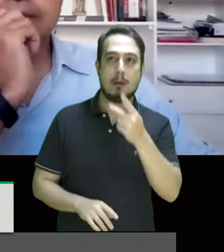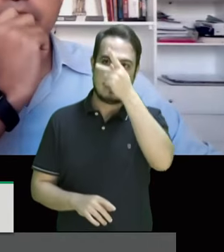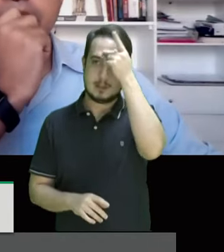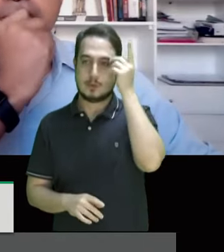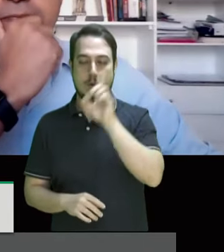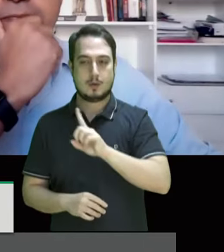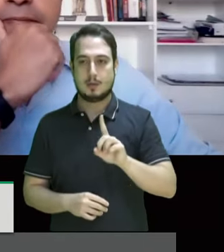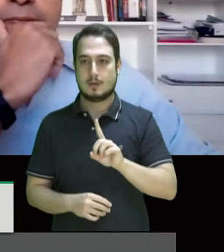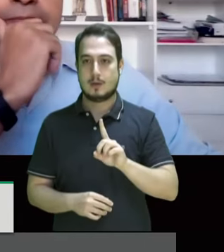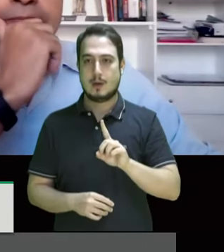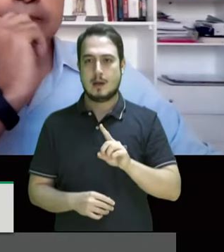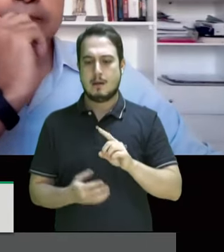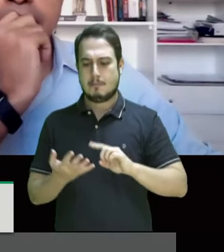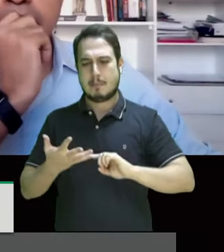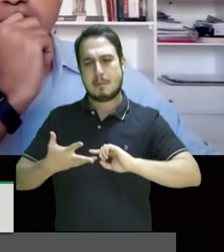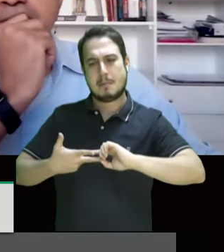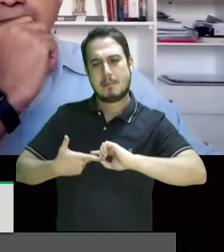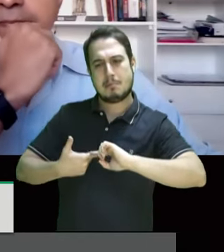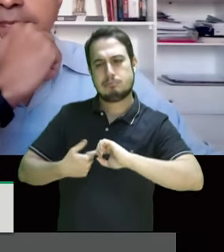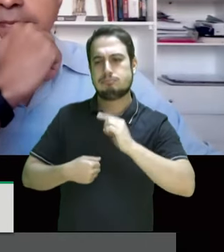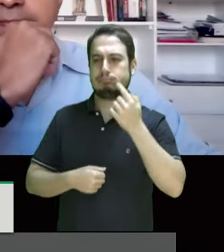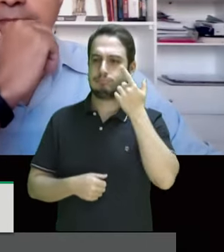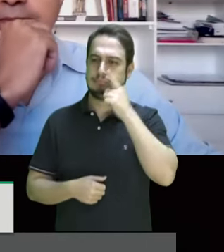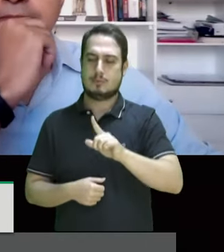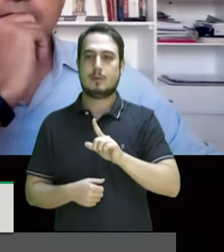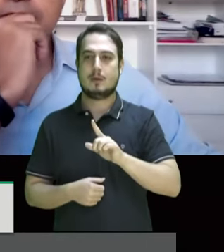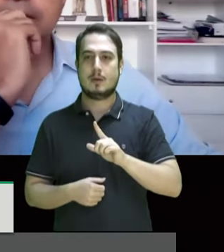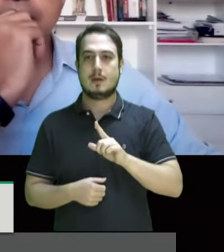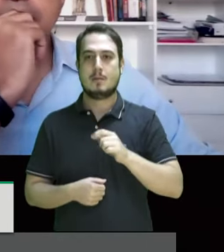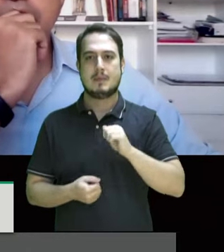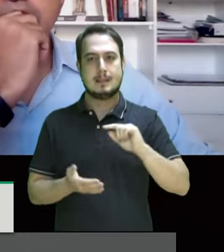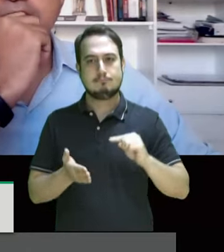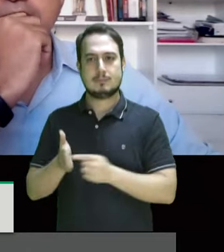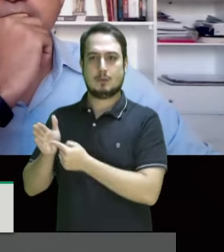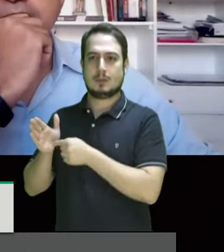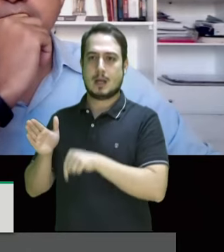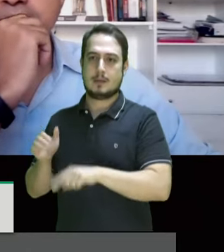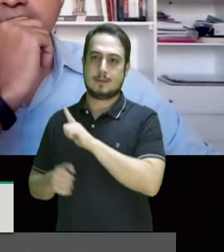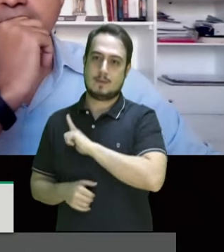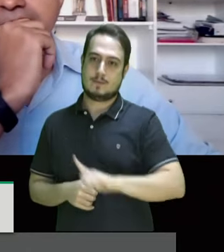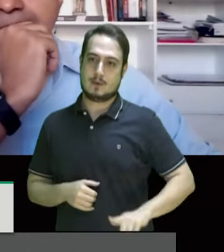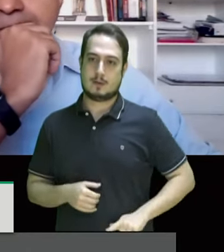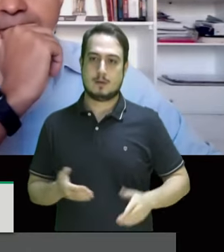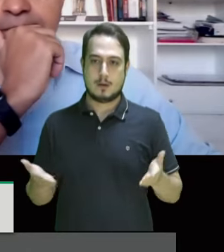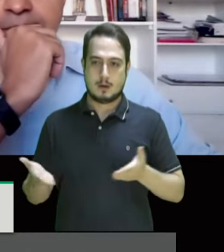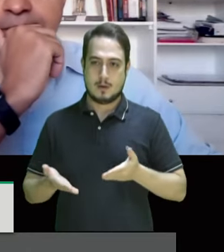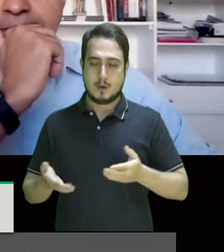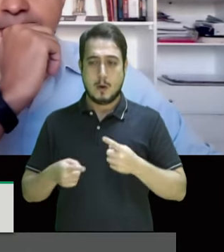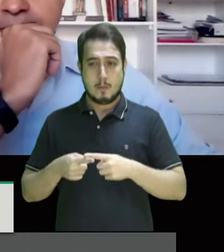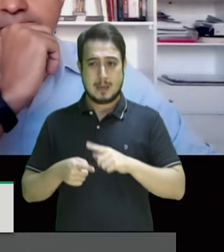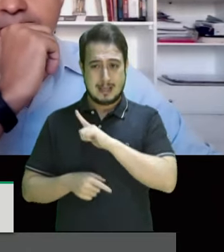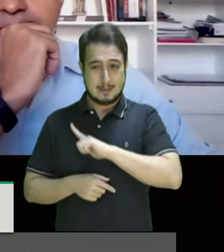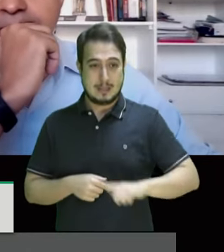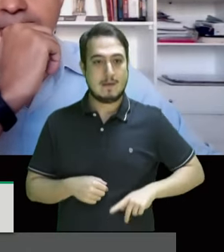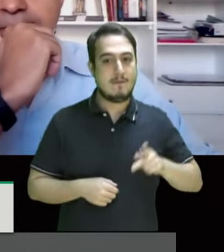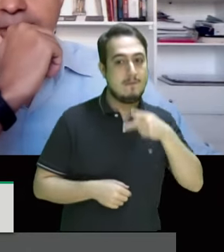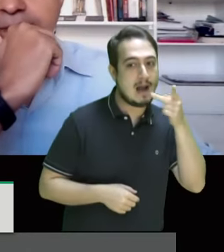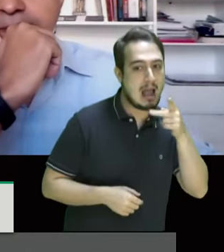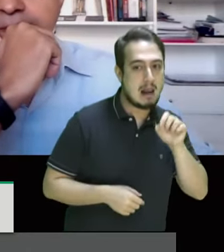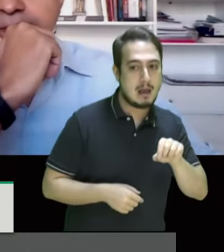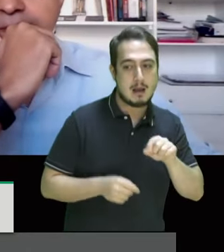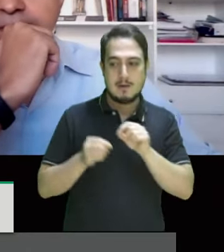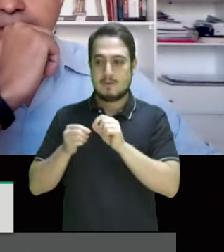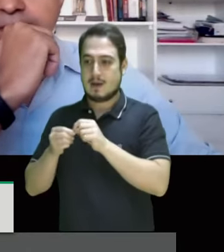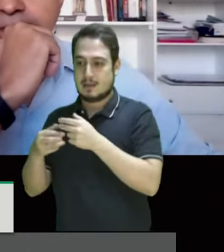foram muitas as conquistas então é preciso que a gente denuncie esse governo que este governo fala uma coisa e faz outra